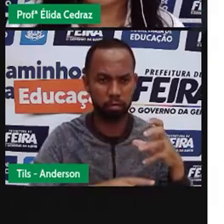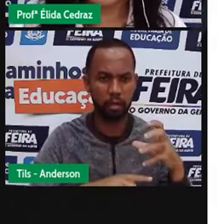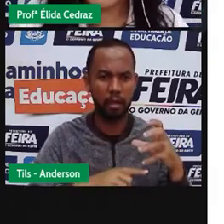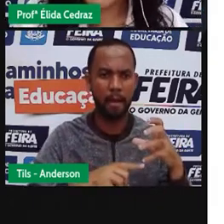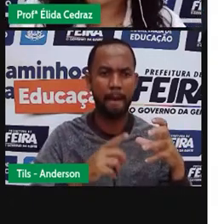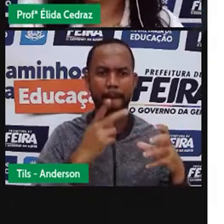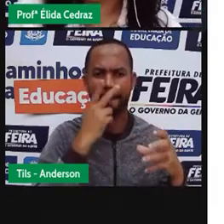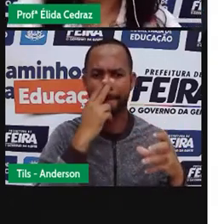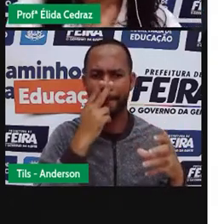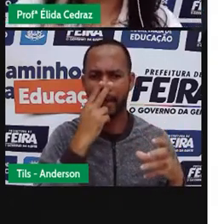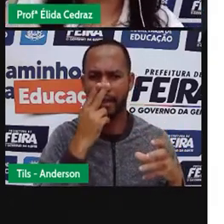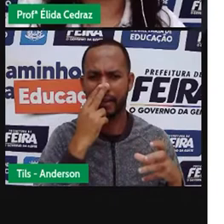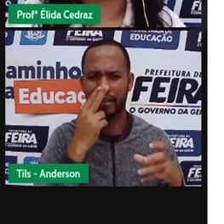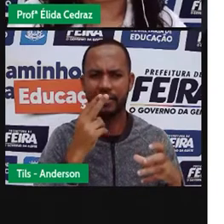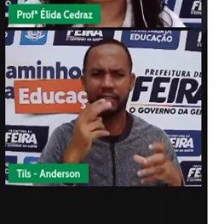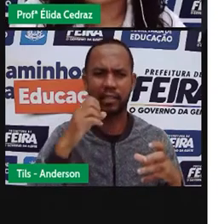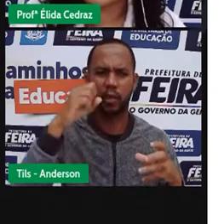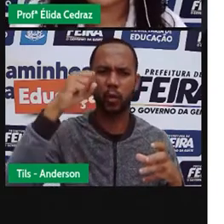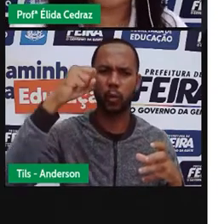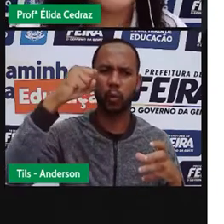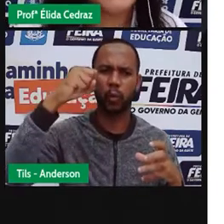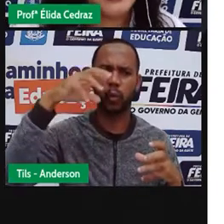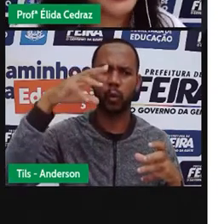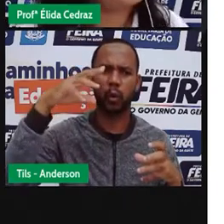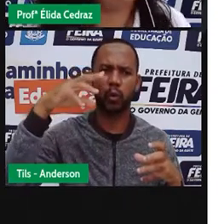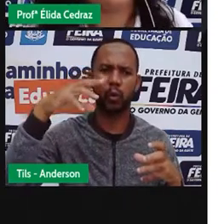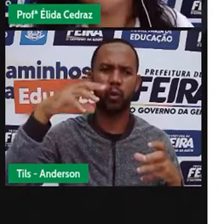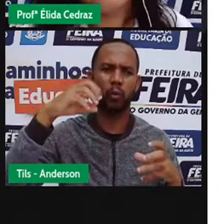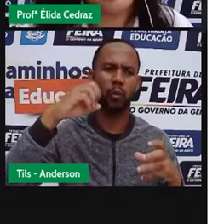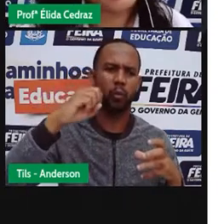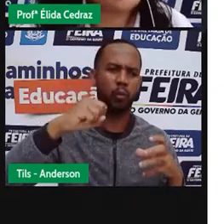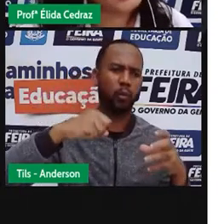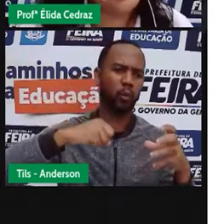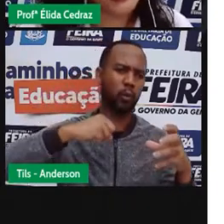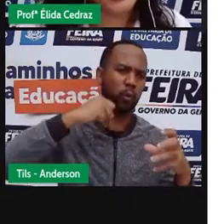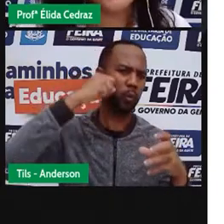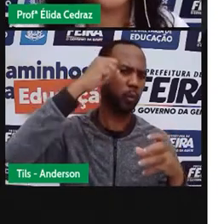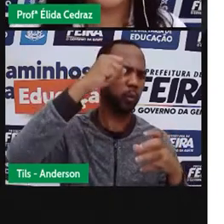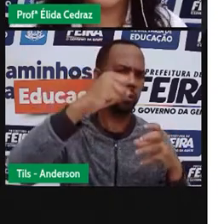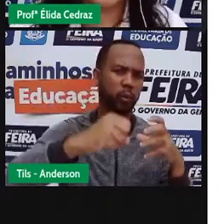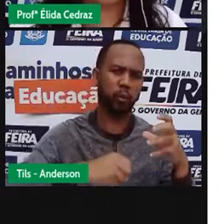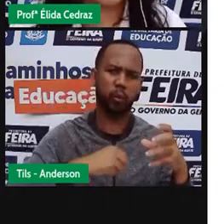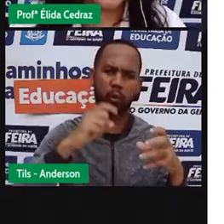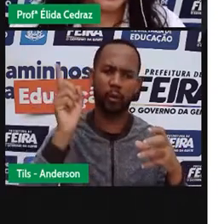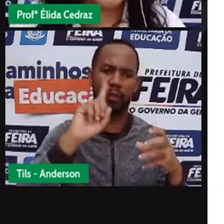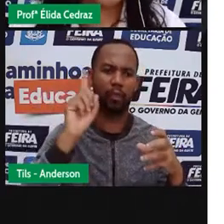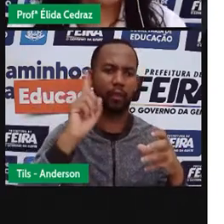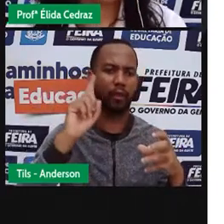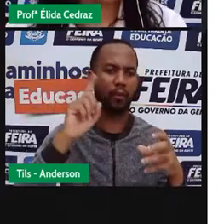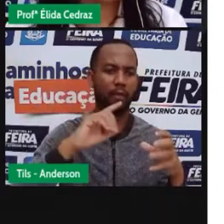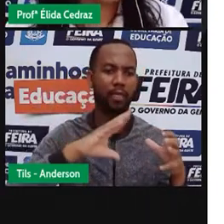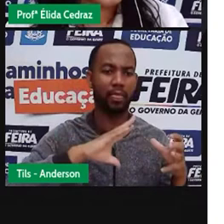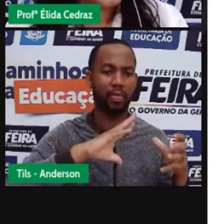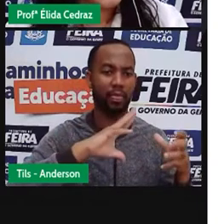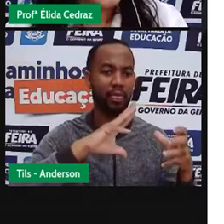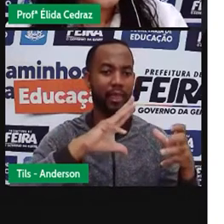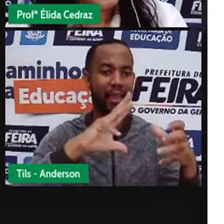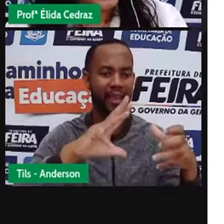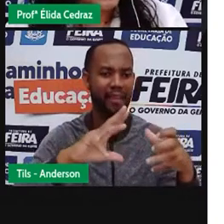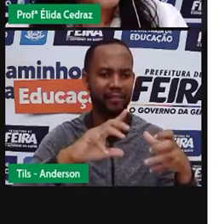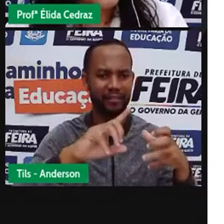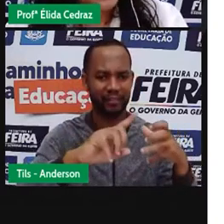impressão de que é o Sol que está passando pela Terra. Mas não é. É a Terra que está